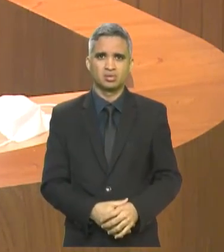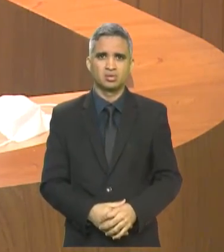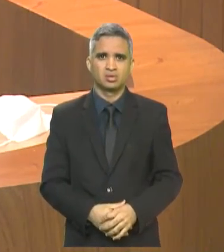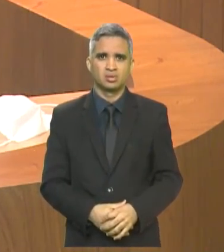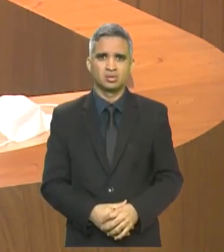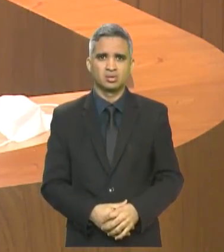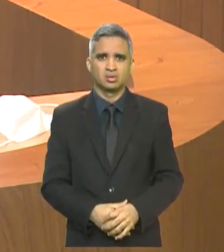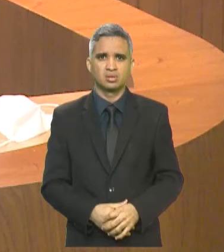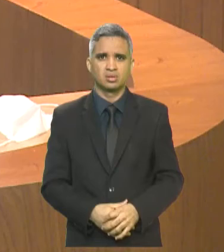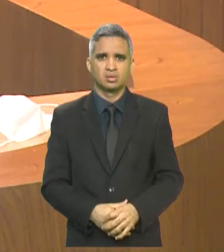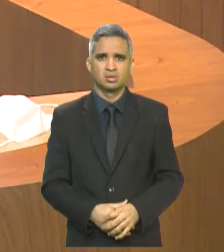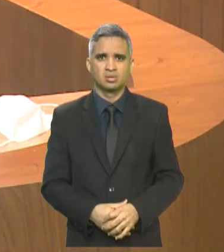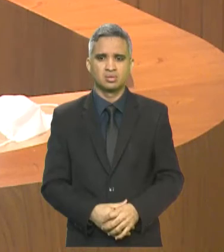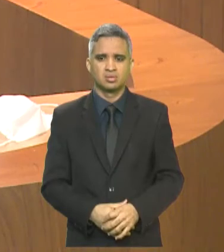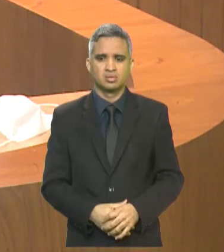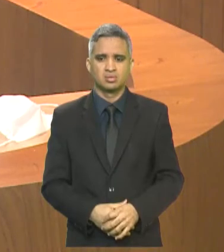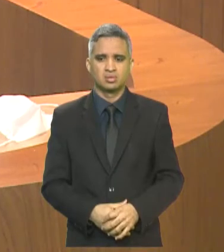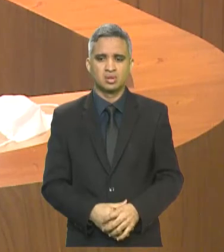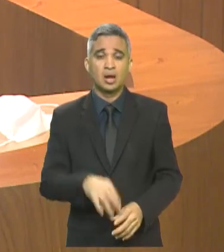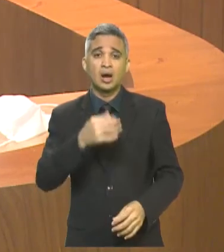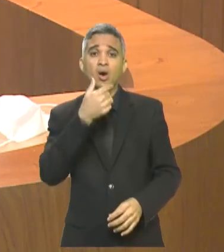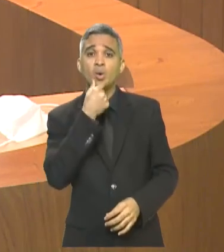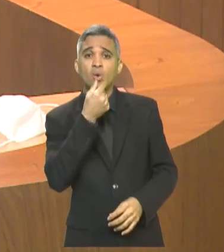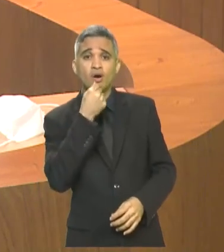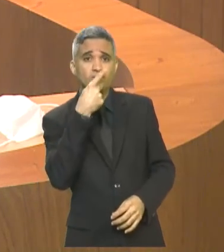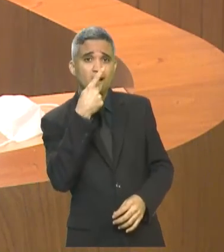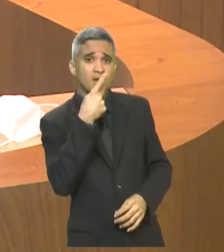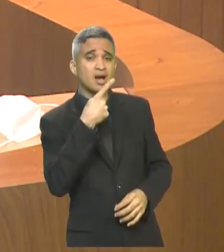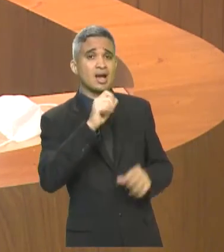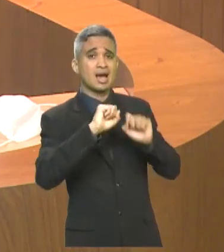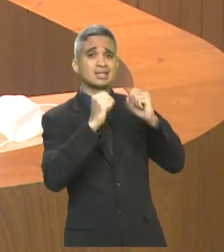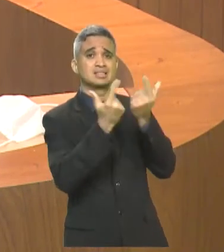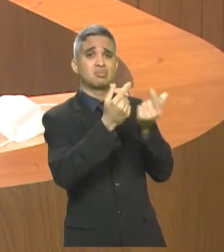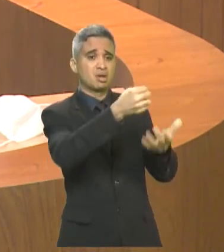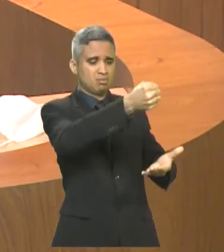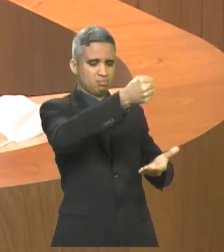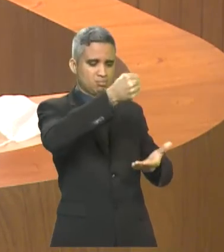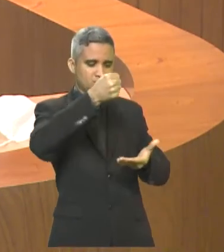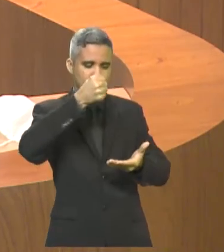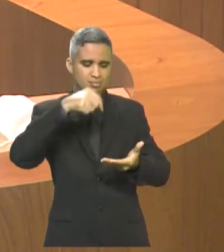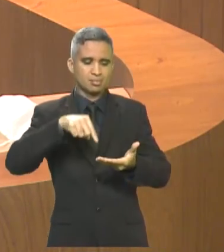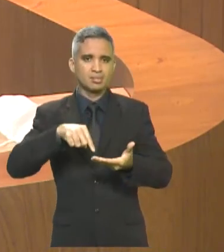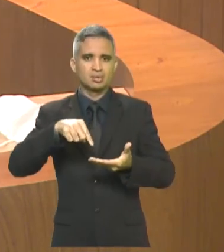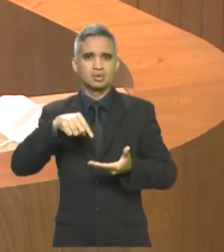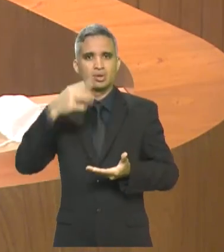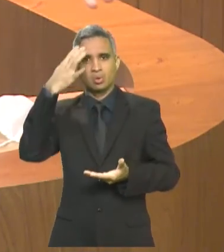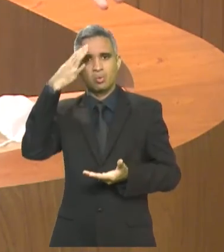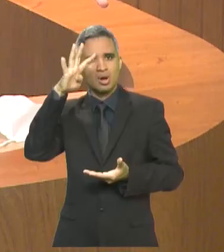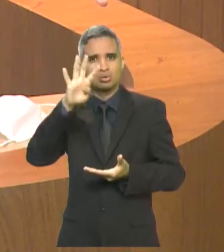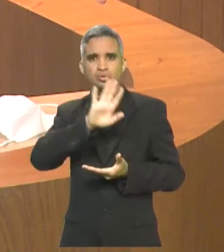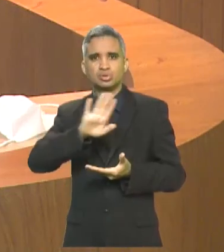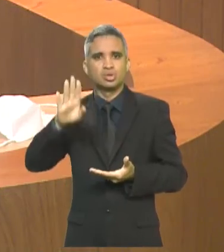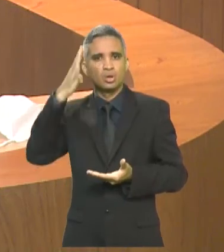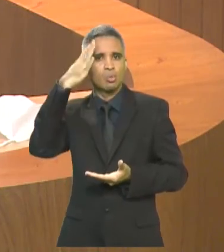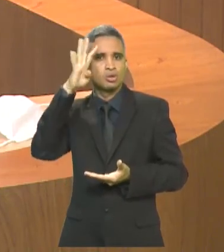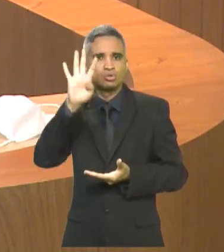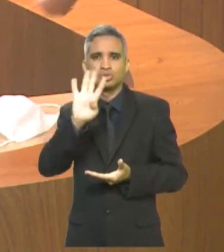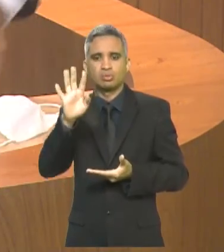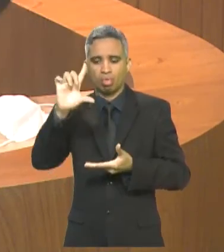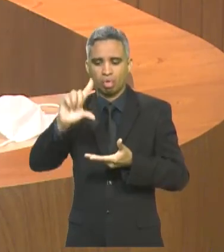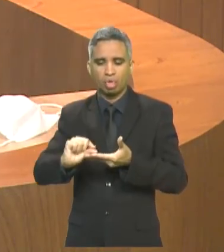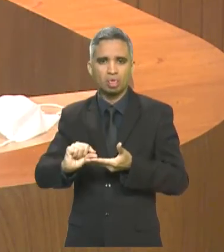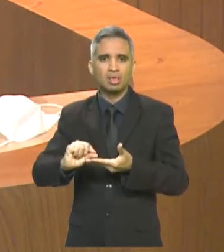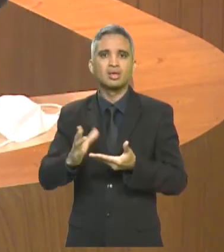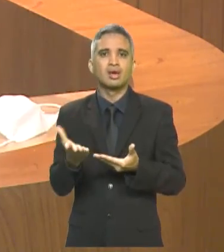o pai olha para os filhos e diz, eu ganhei a cesta básica da Assembleia, só deu 4, 5 dias, mas olha para o filho, e diz, eu não tenho mais o que comer na próxima